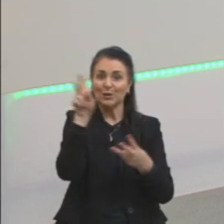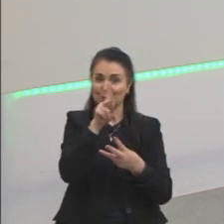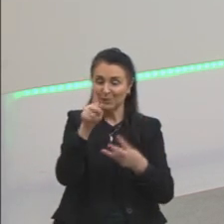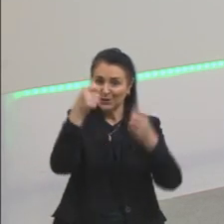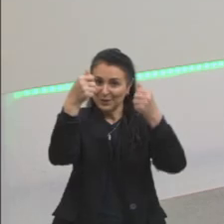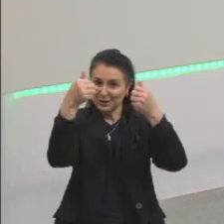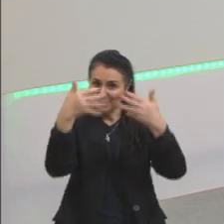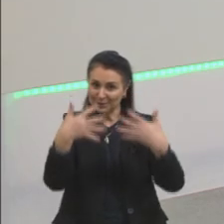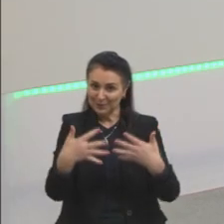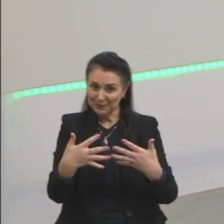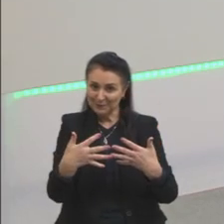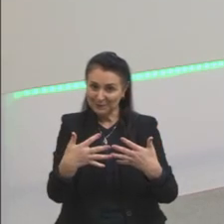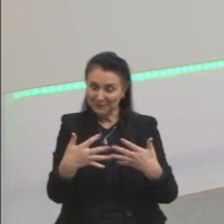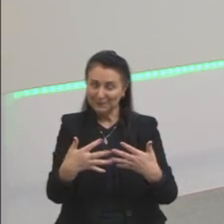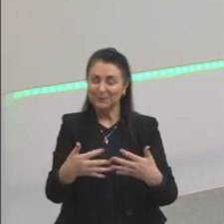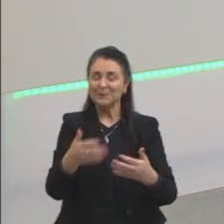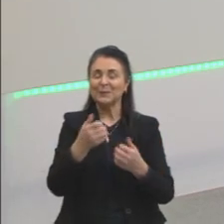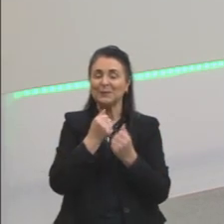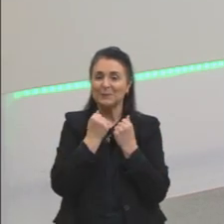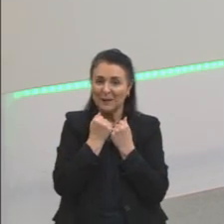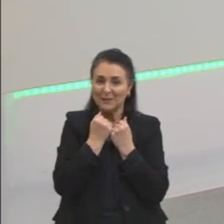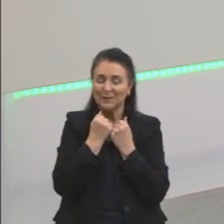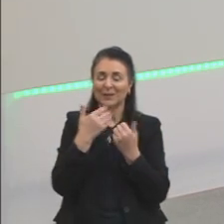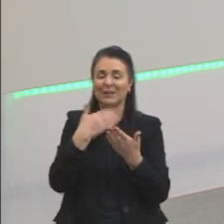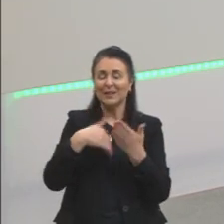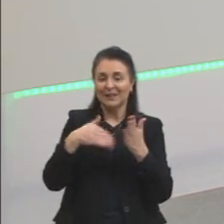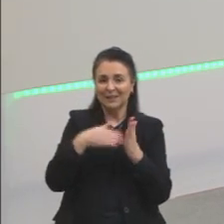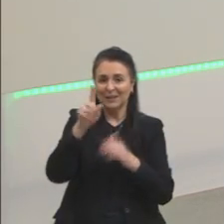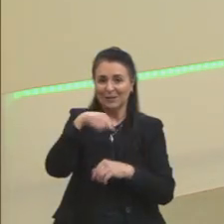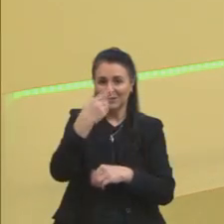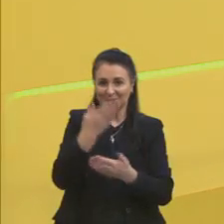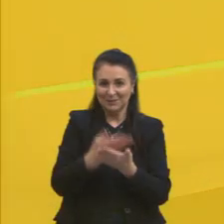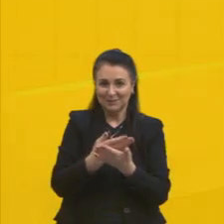síntese desses pensamentos. Um grande abraço e até a próxima aula.